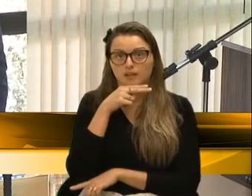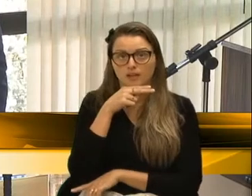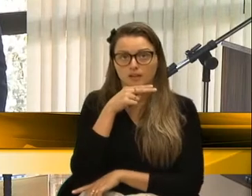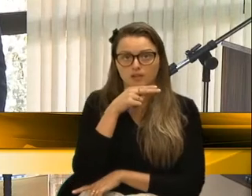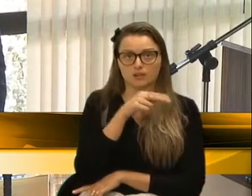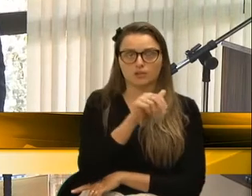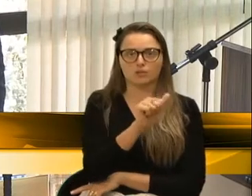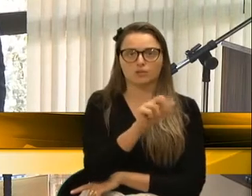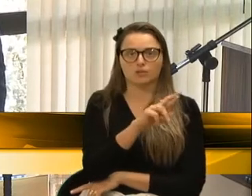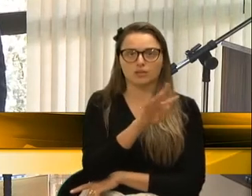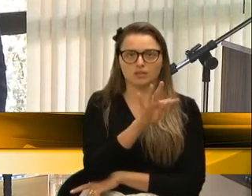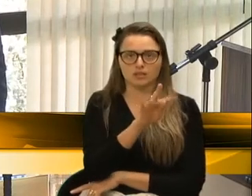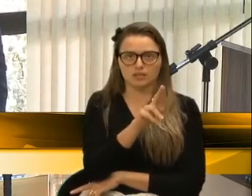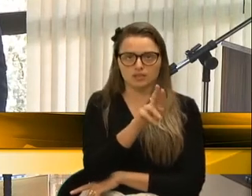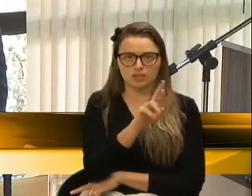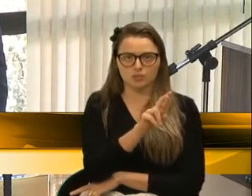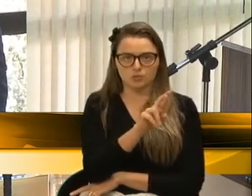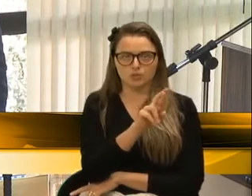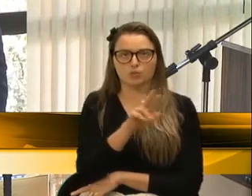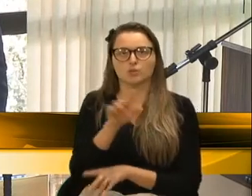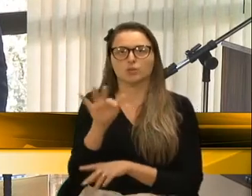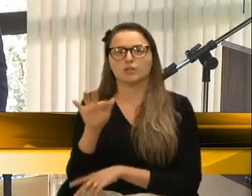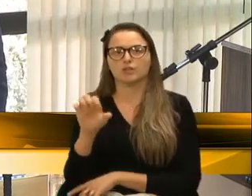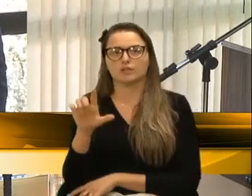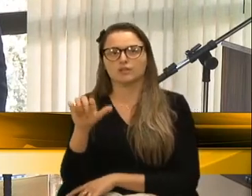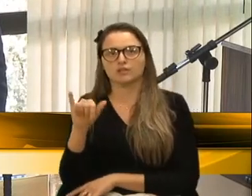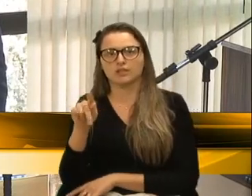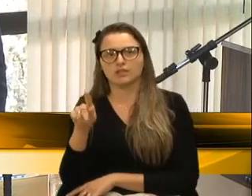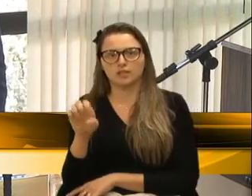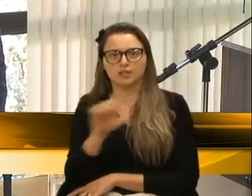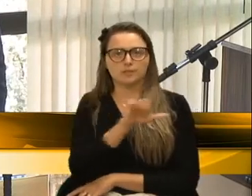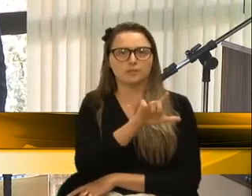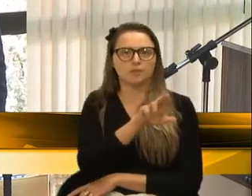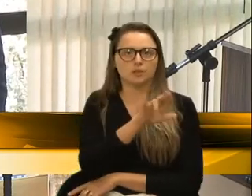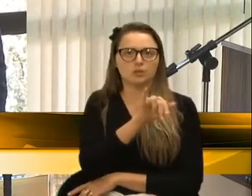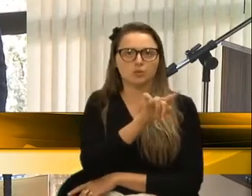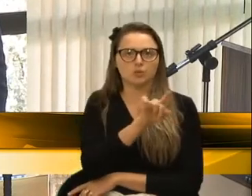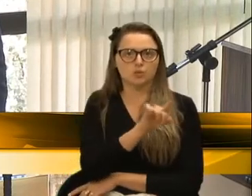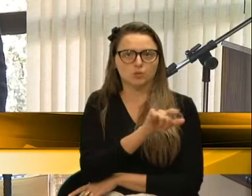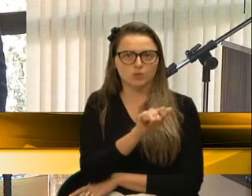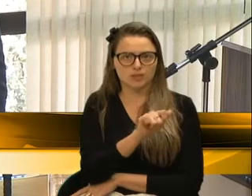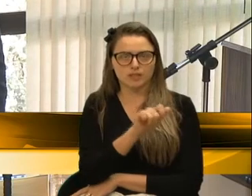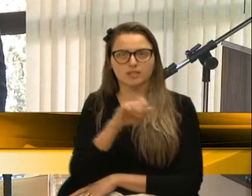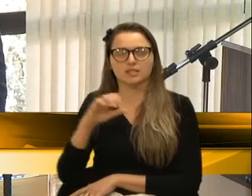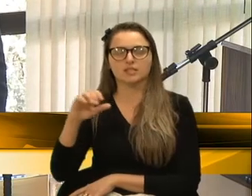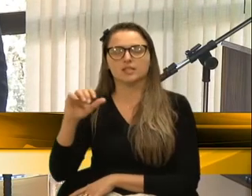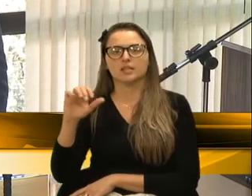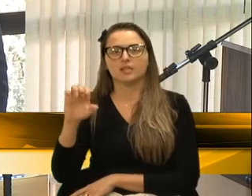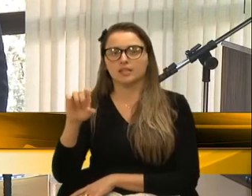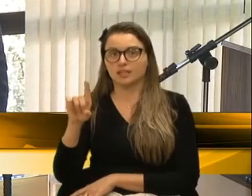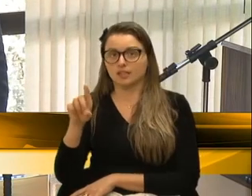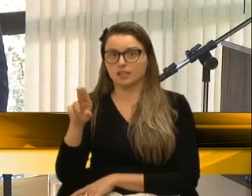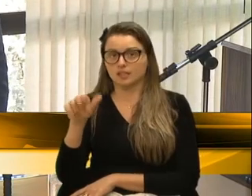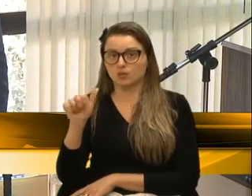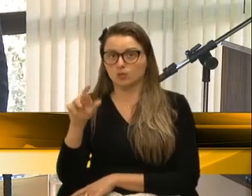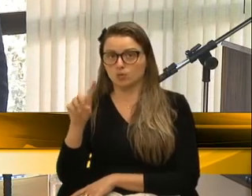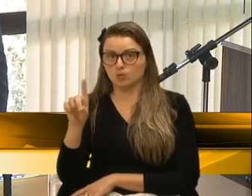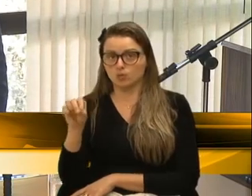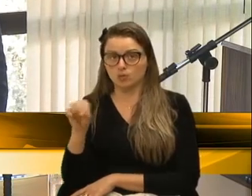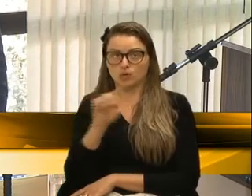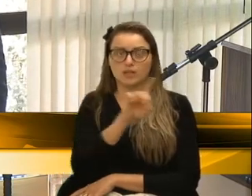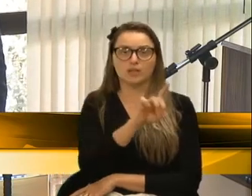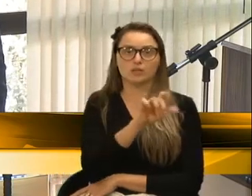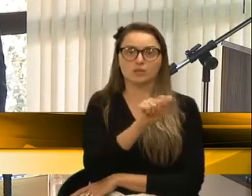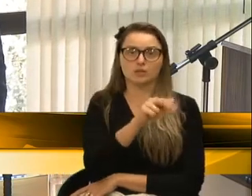Weber, Arthur Weber Meneguce, Felipe Weber Meneguce, a Luiz Arcari Meneguce, o Eduardo de Meneguce, Meneguce Daniel de